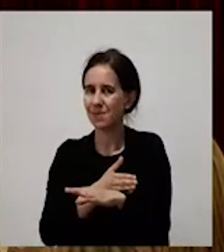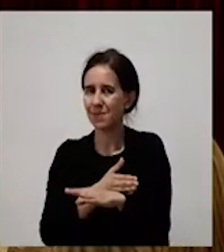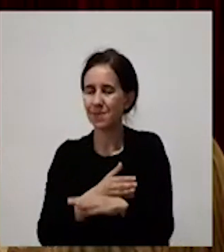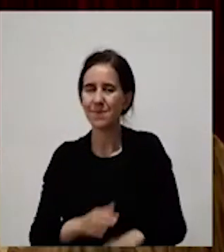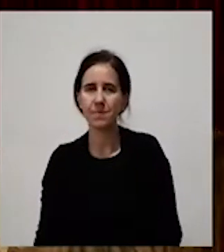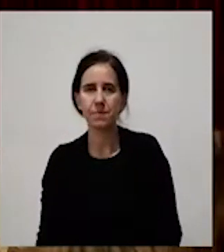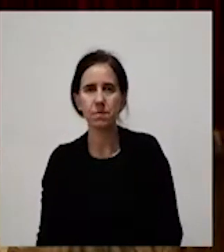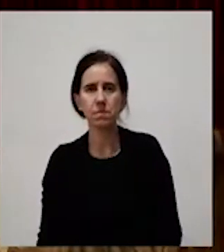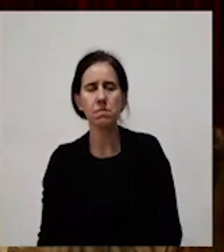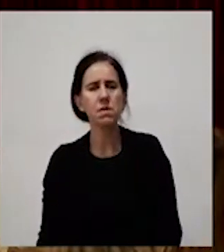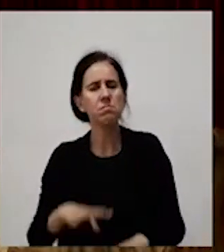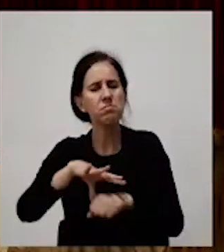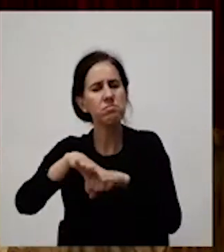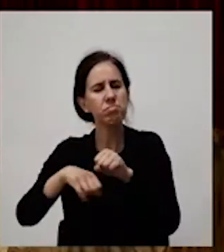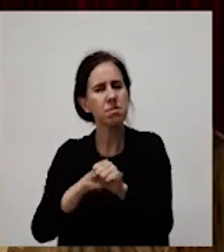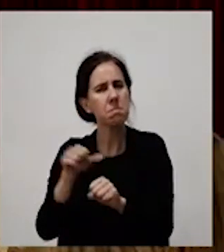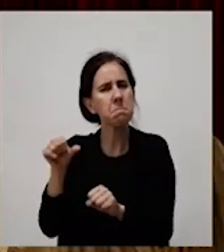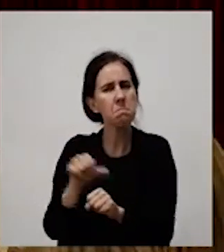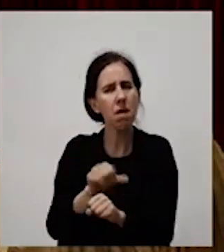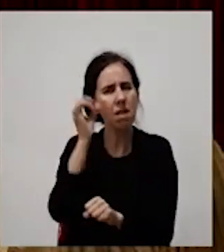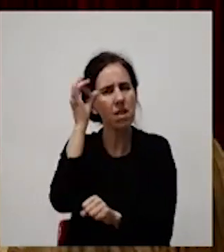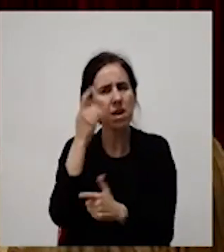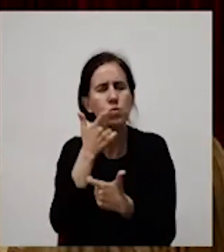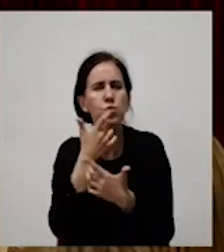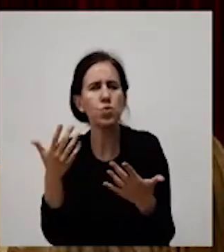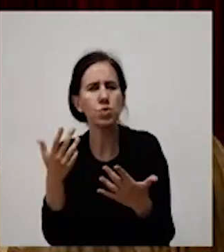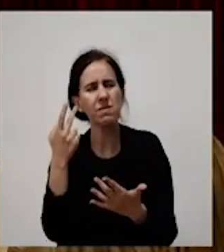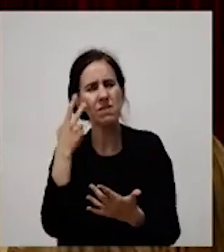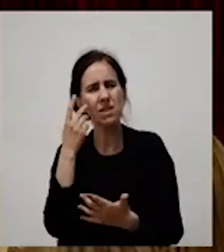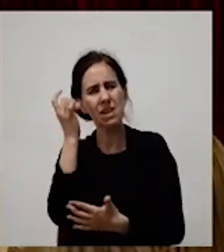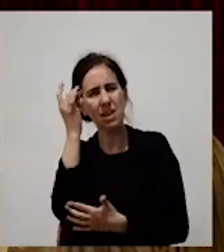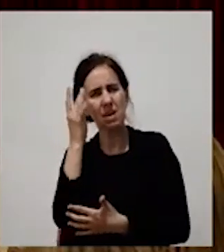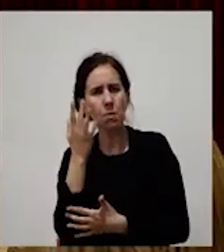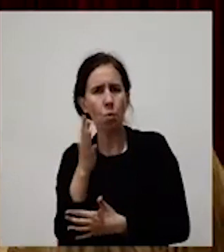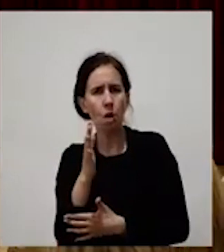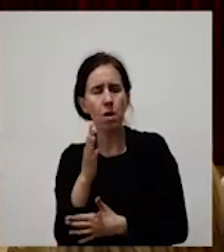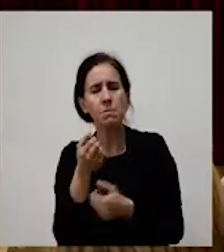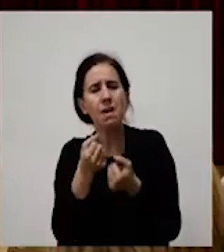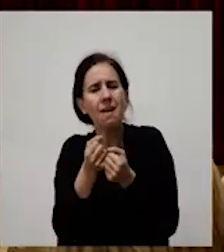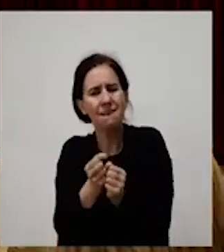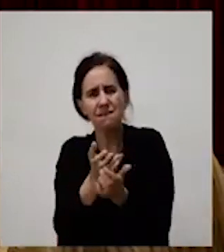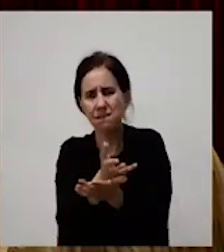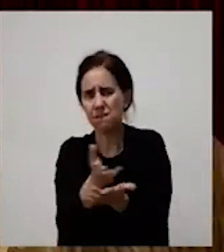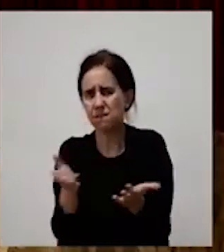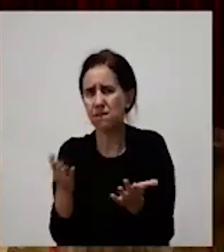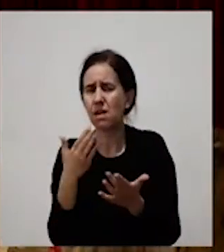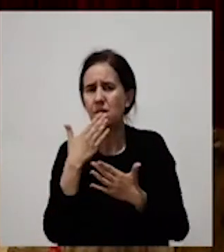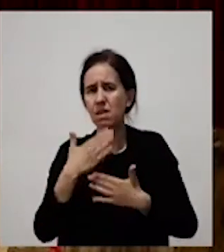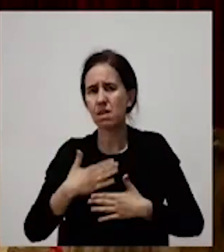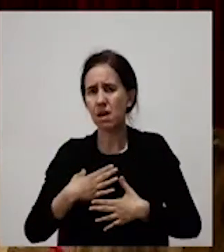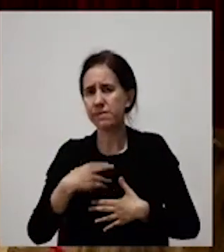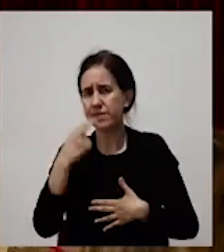Trocaram tudo em maldade. É quase um crime viver. Mas, embora nos escudam tudo e me queiram cego e mudo,